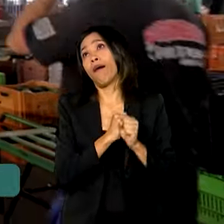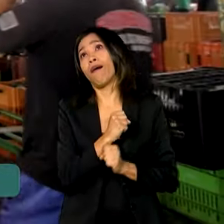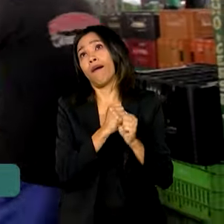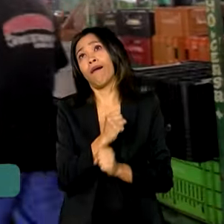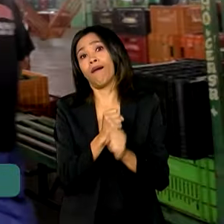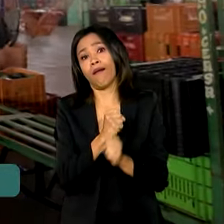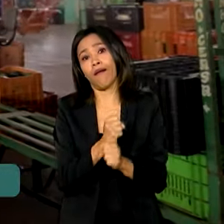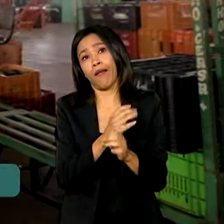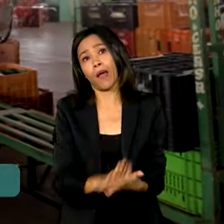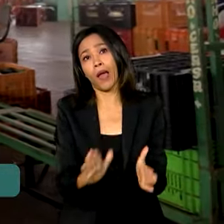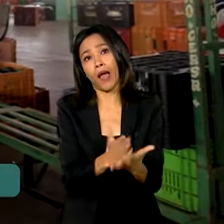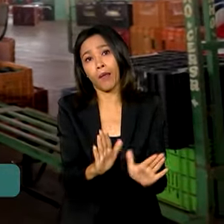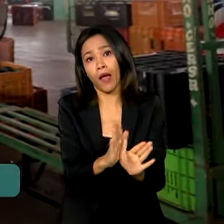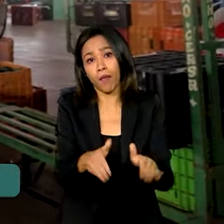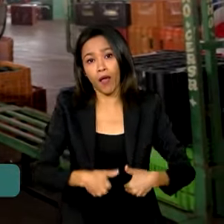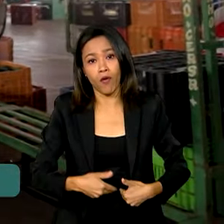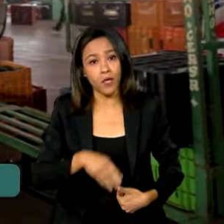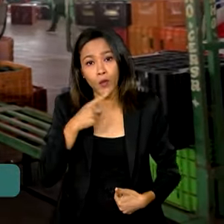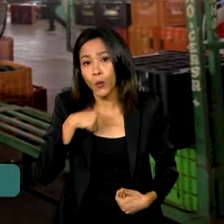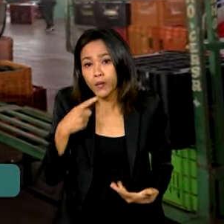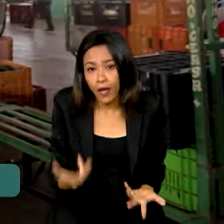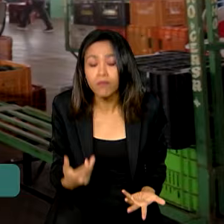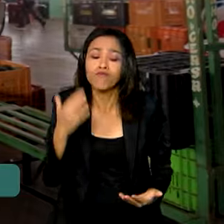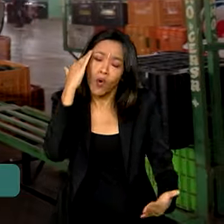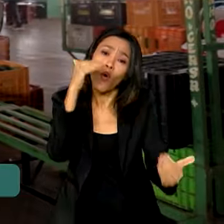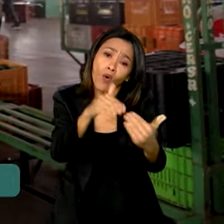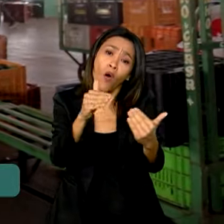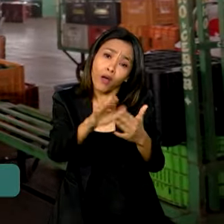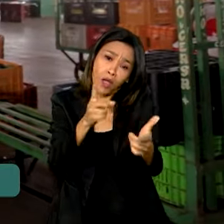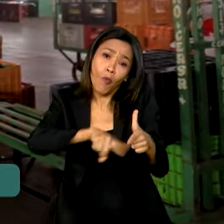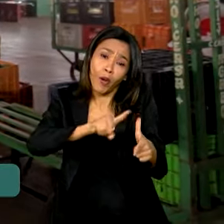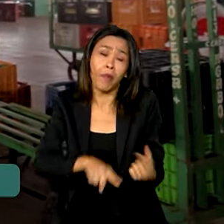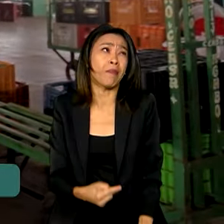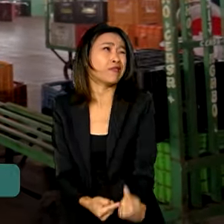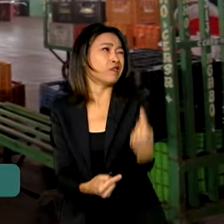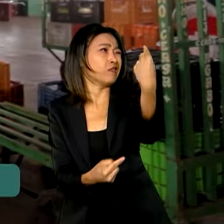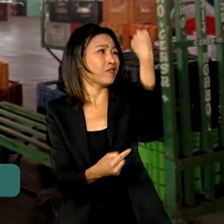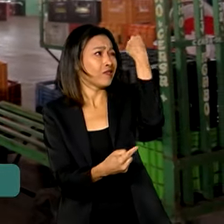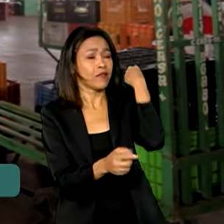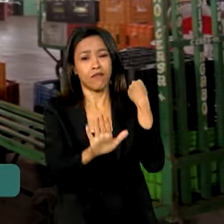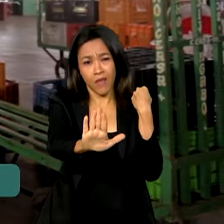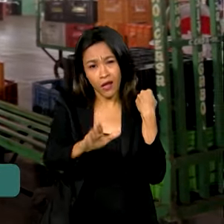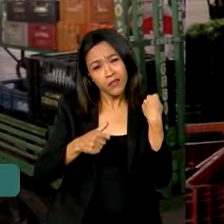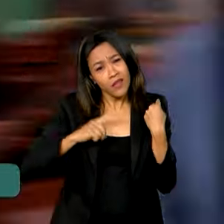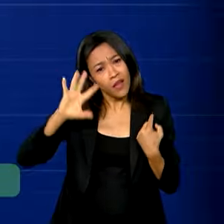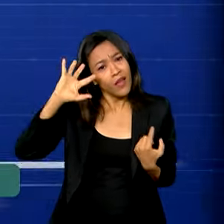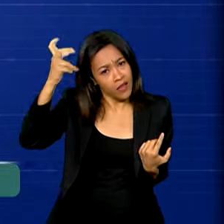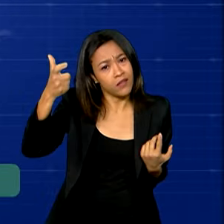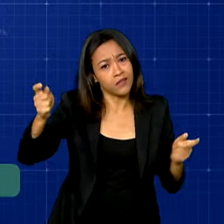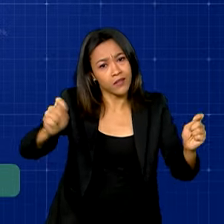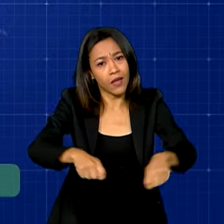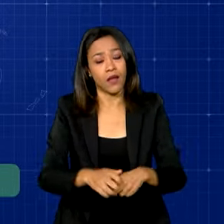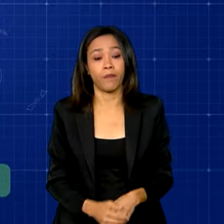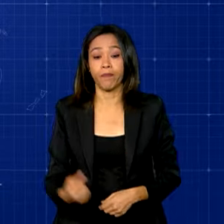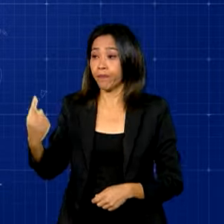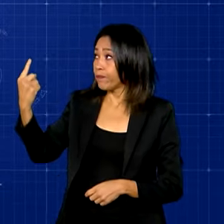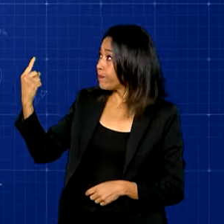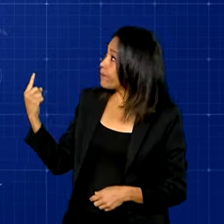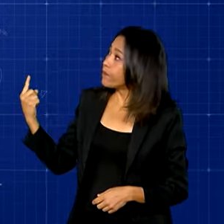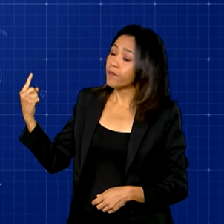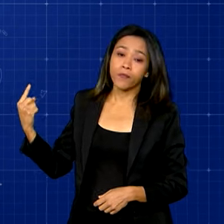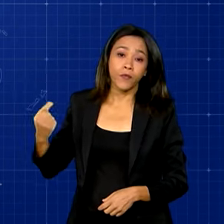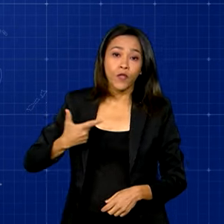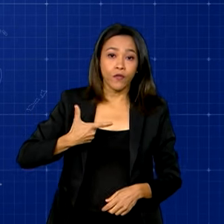tentam acabar com a fome e não conseguem. Concordo, o problema é antigo, mas isso não quer dizer que não tem solução. Em 2023,